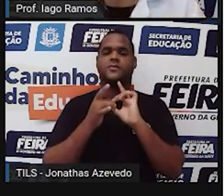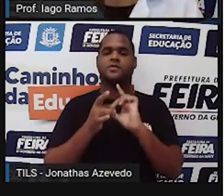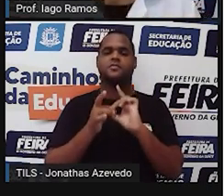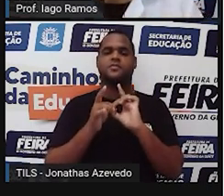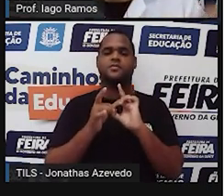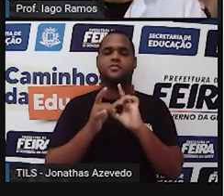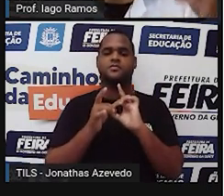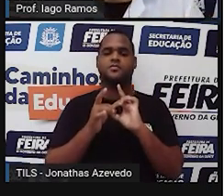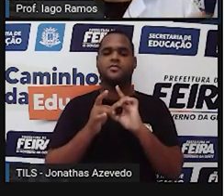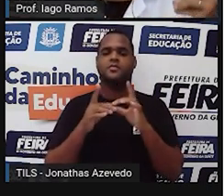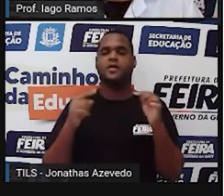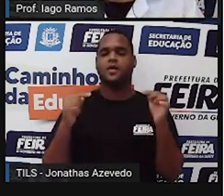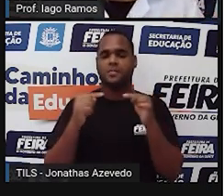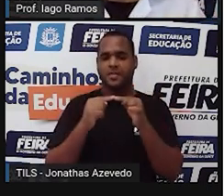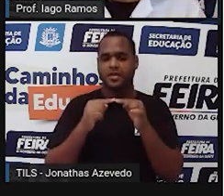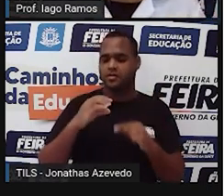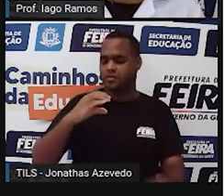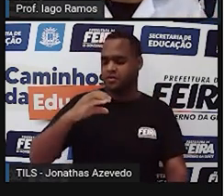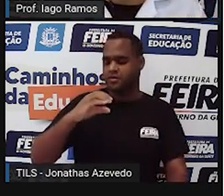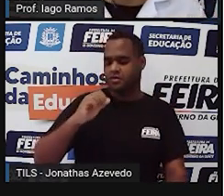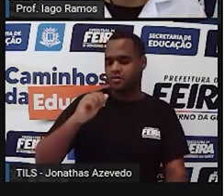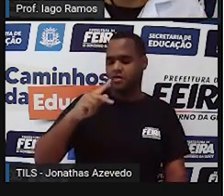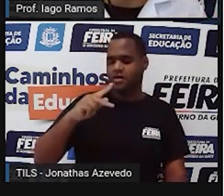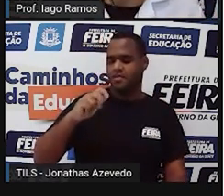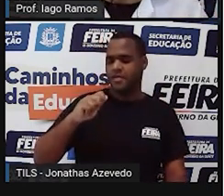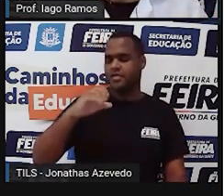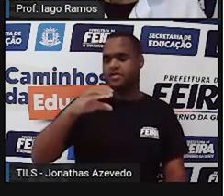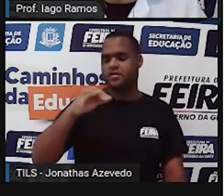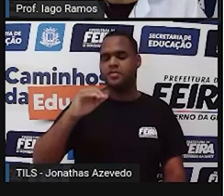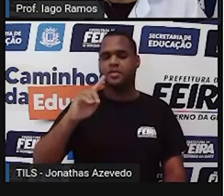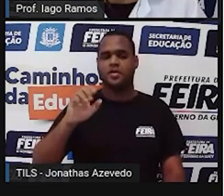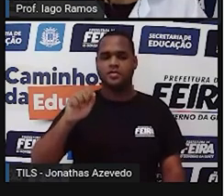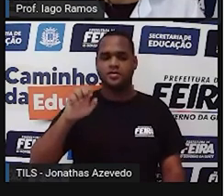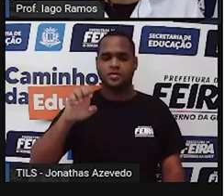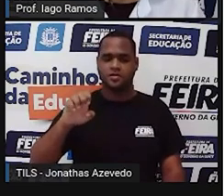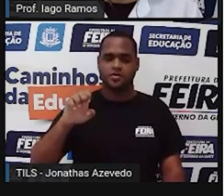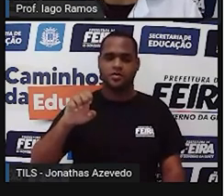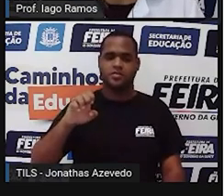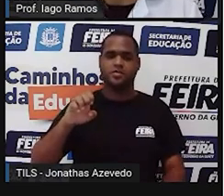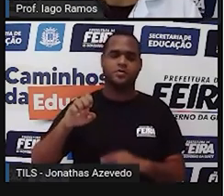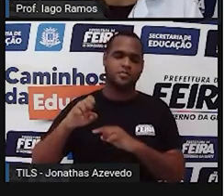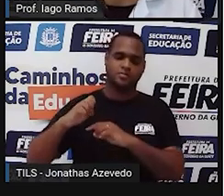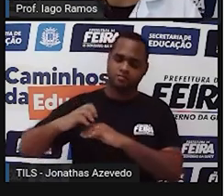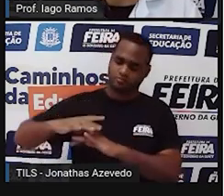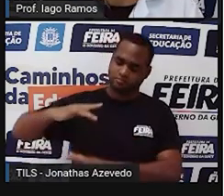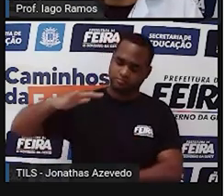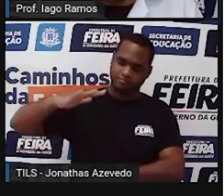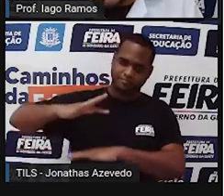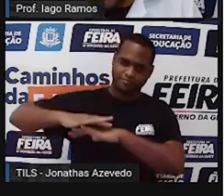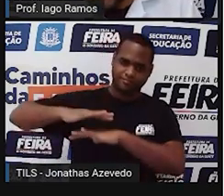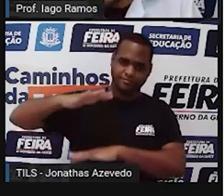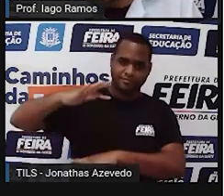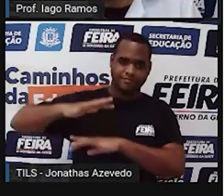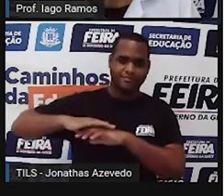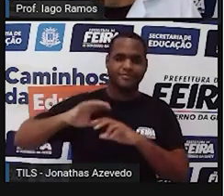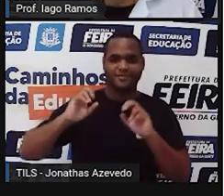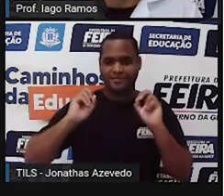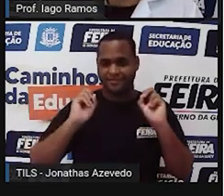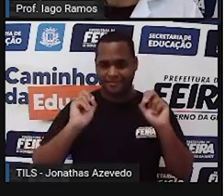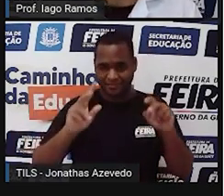relaciona com essa medida que a gente acabou de estudar, que é a medida de capacidade. Tá bom?